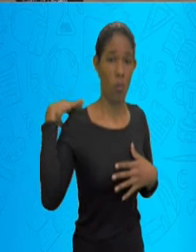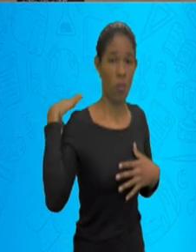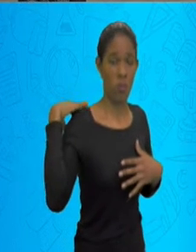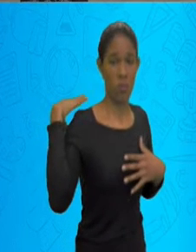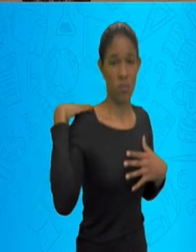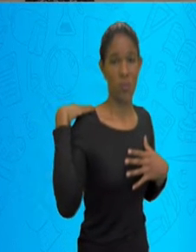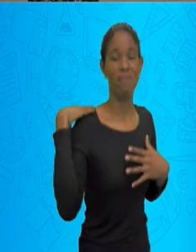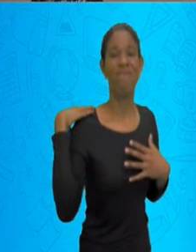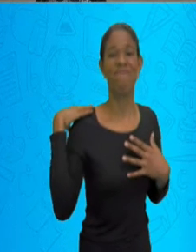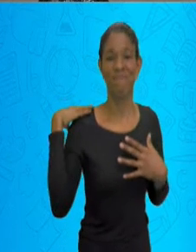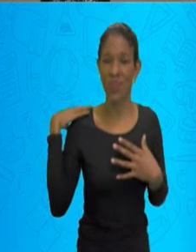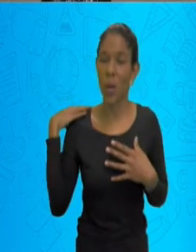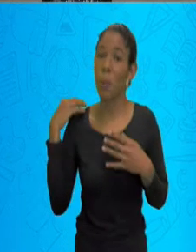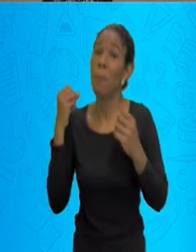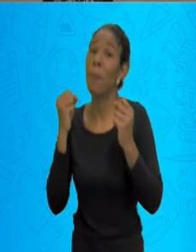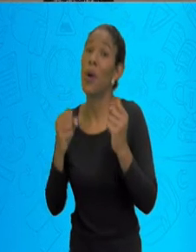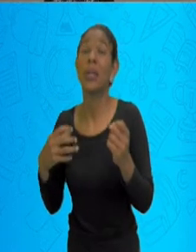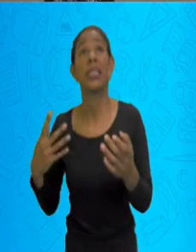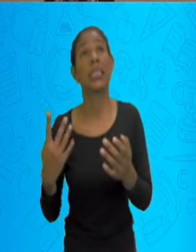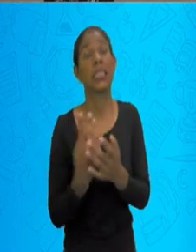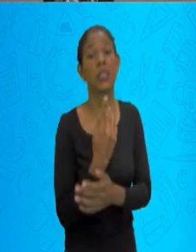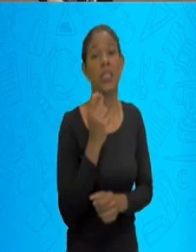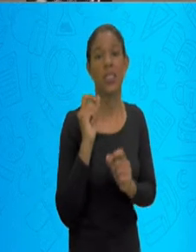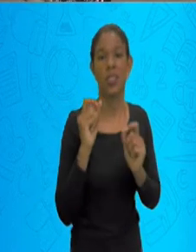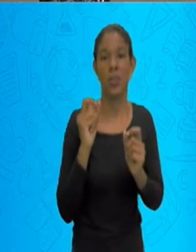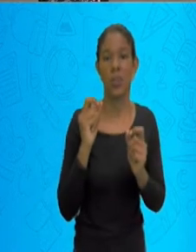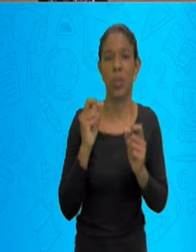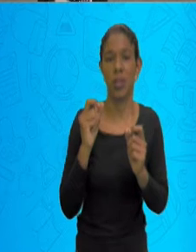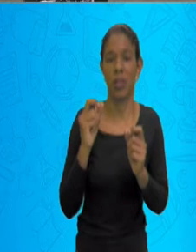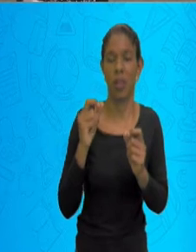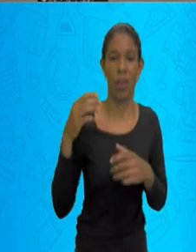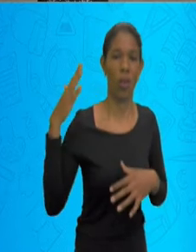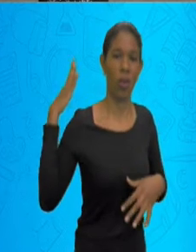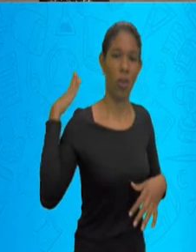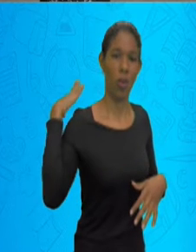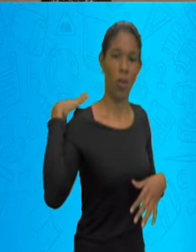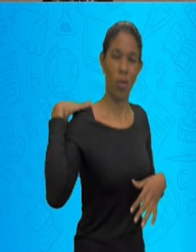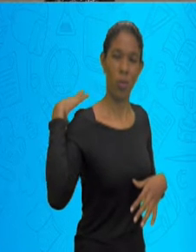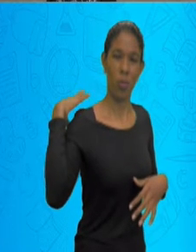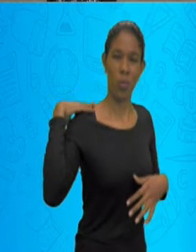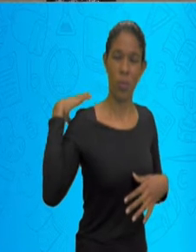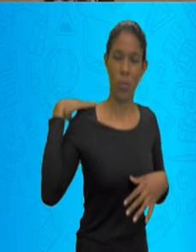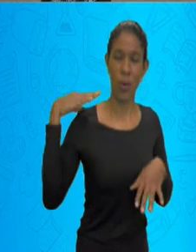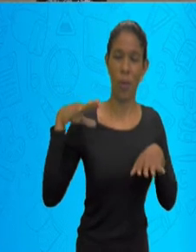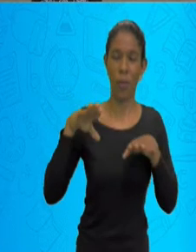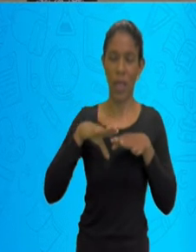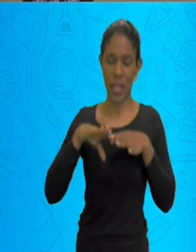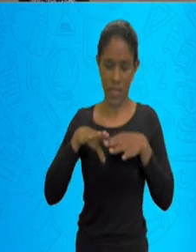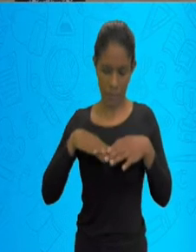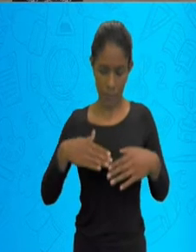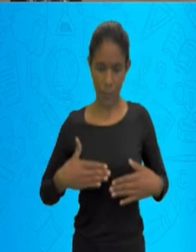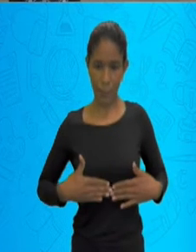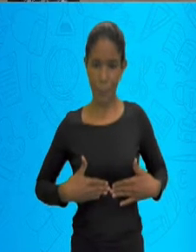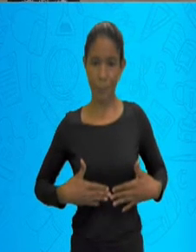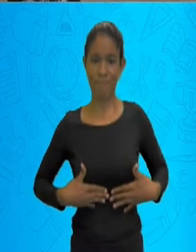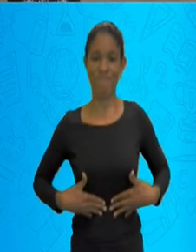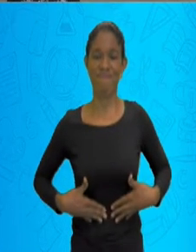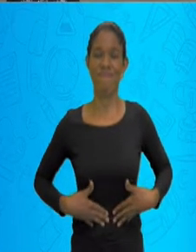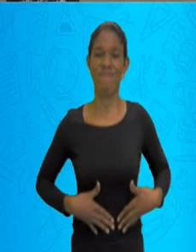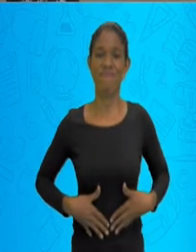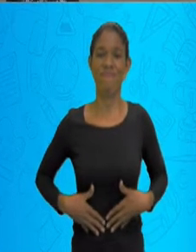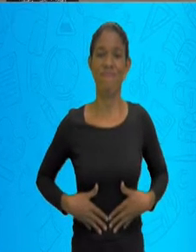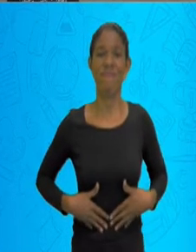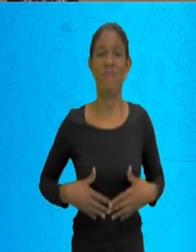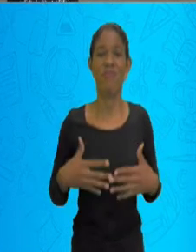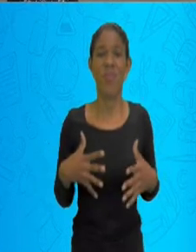Isso pode provocar a musculatura da região abdominal e também pode causar uma